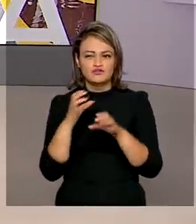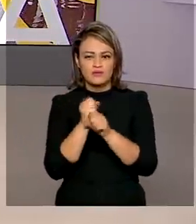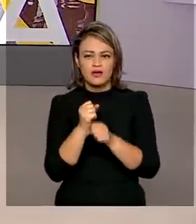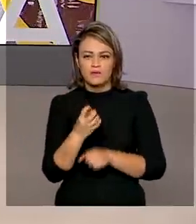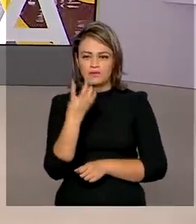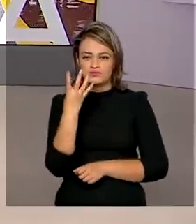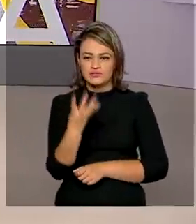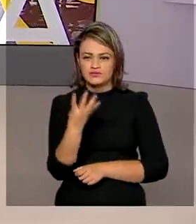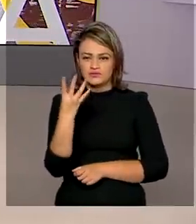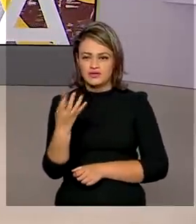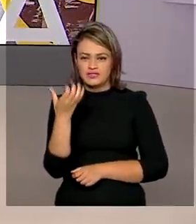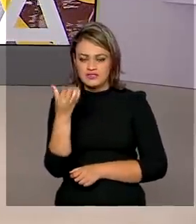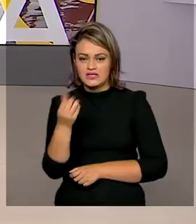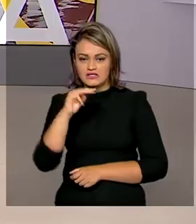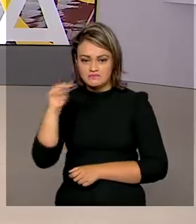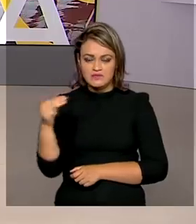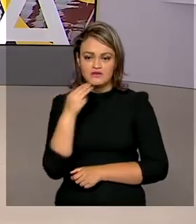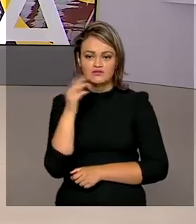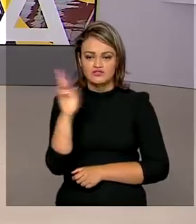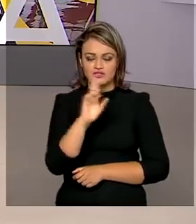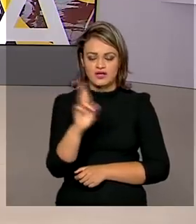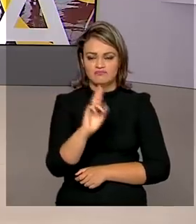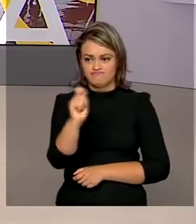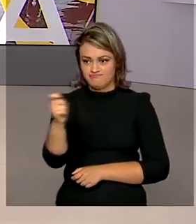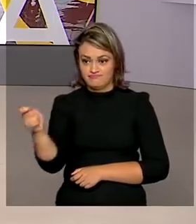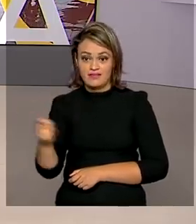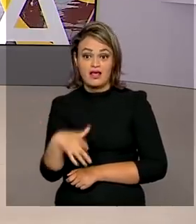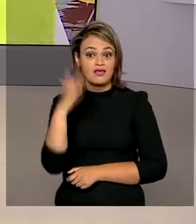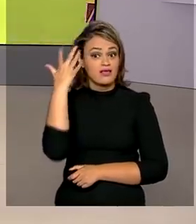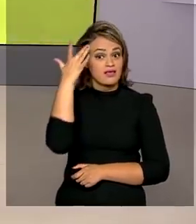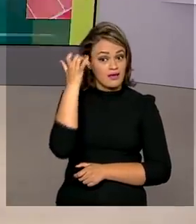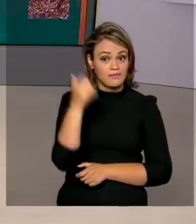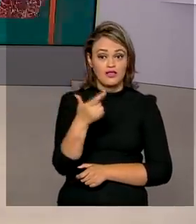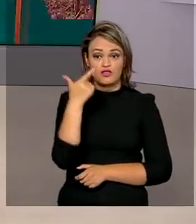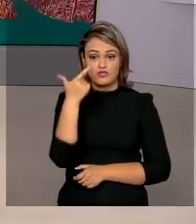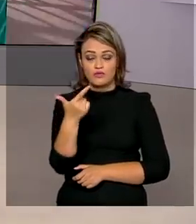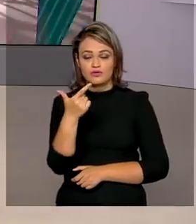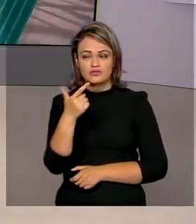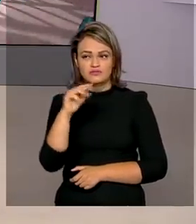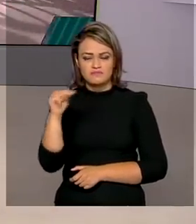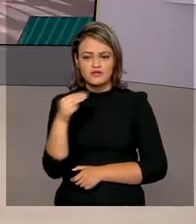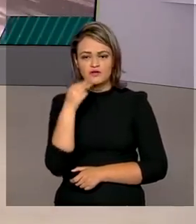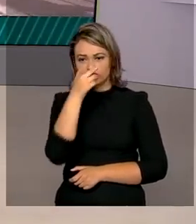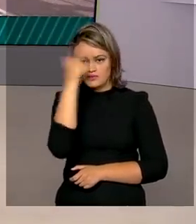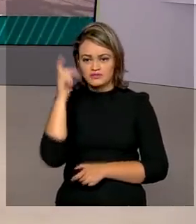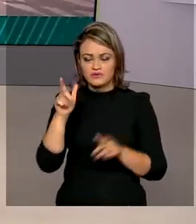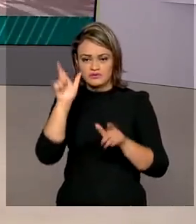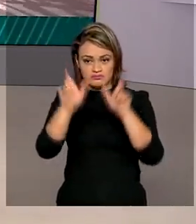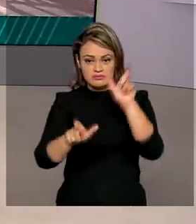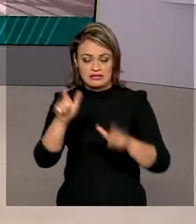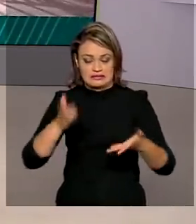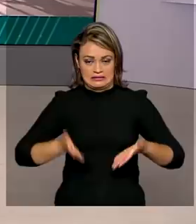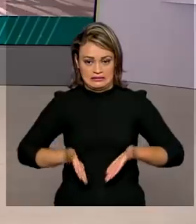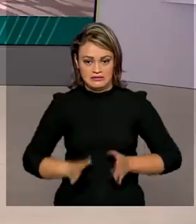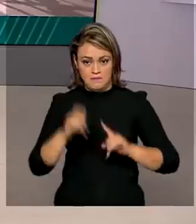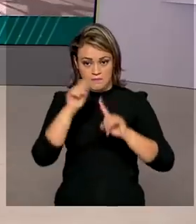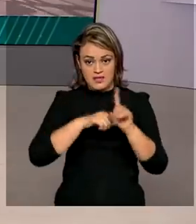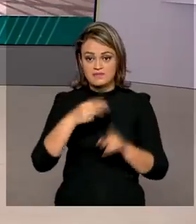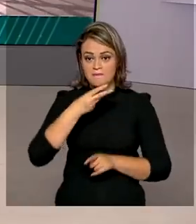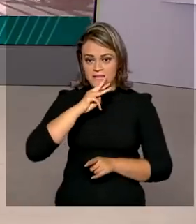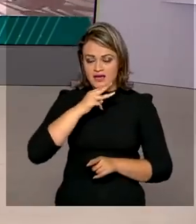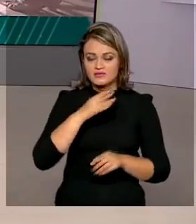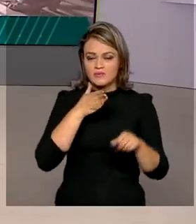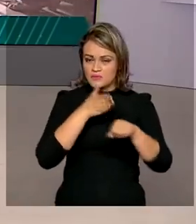446 milhões de reais. E amanhã quase 2 milhões e meio de pessoas que nasceram em março terão